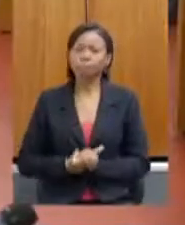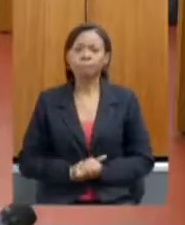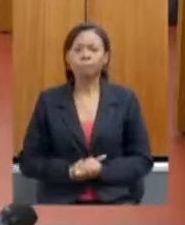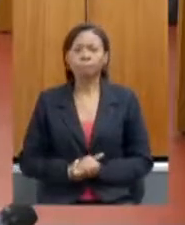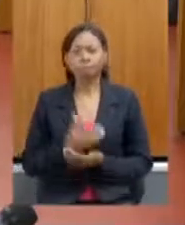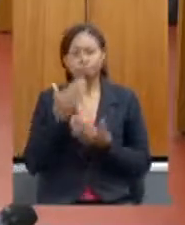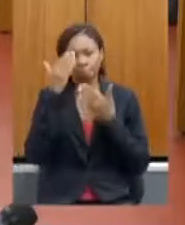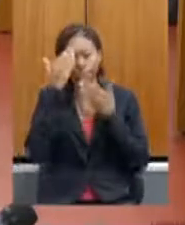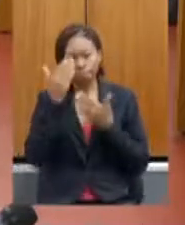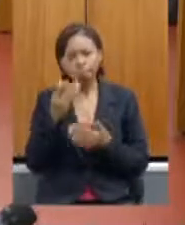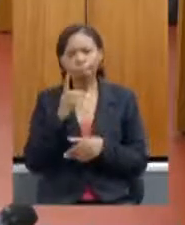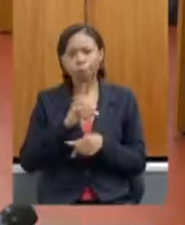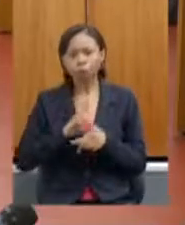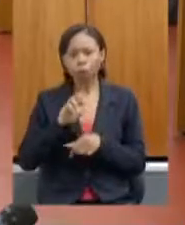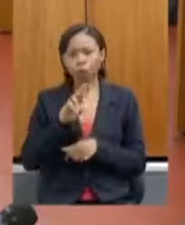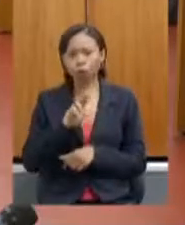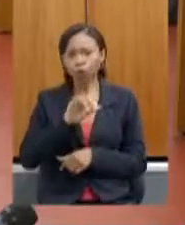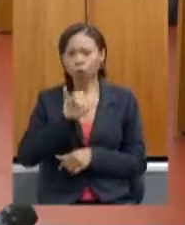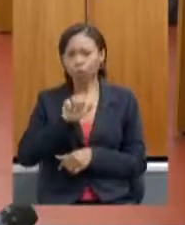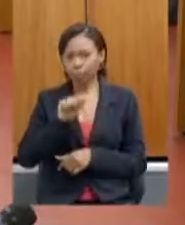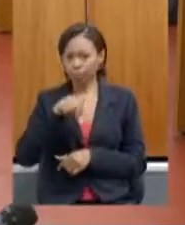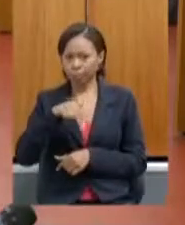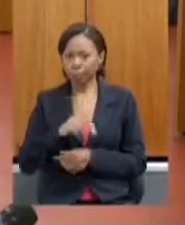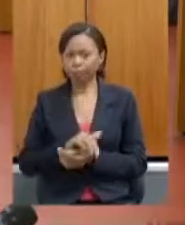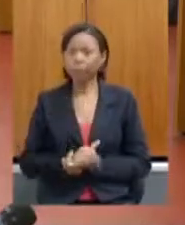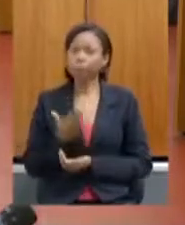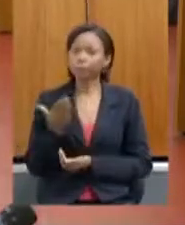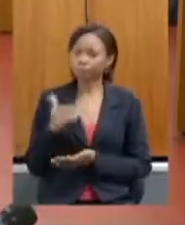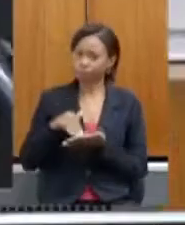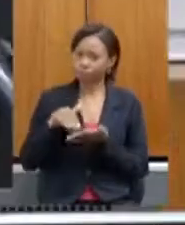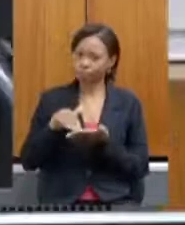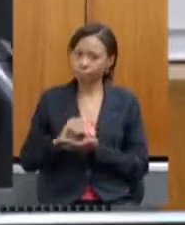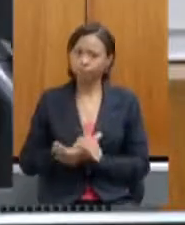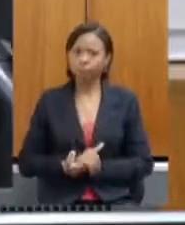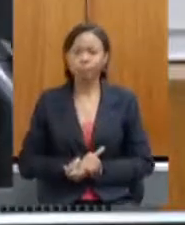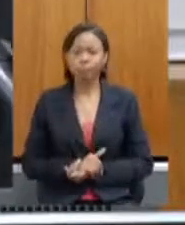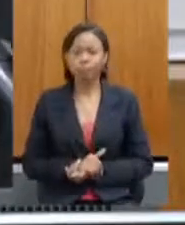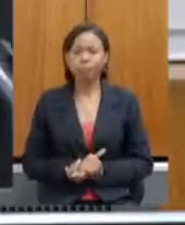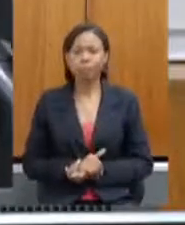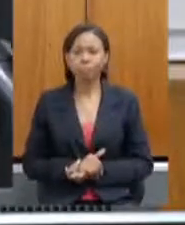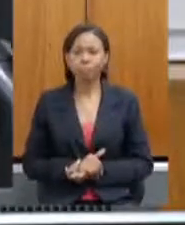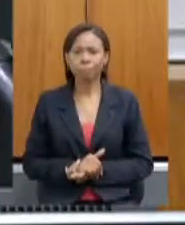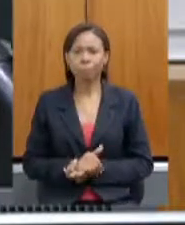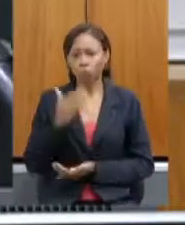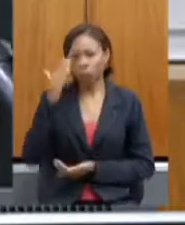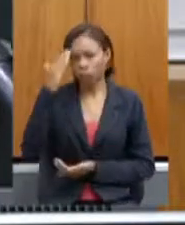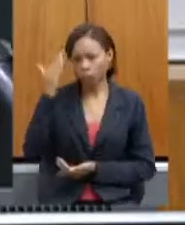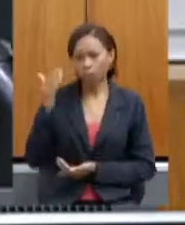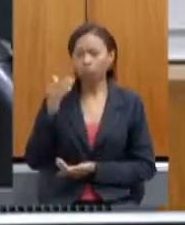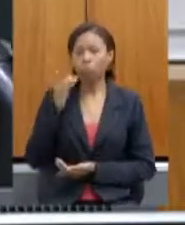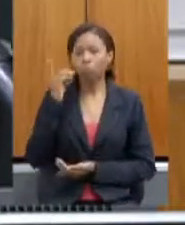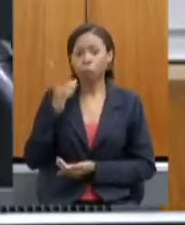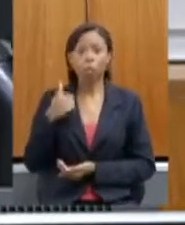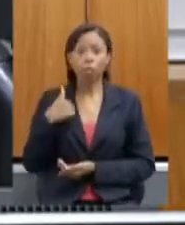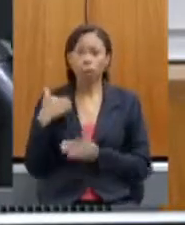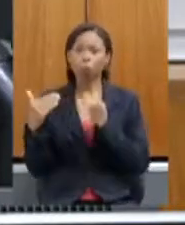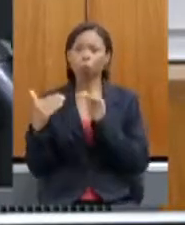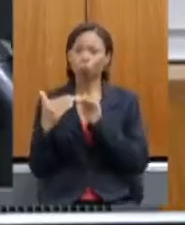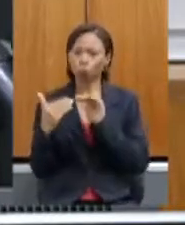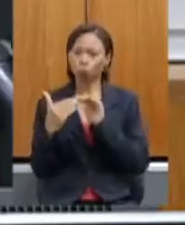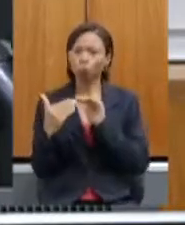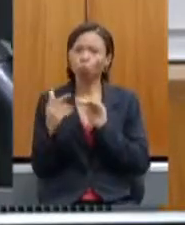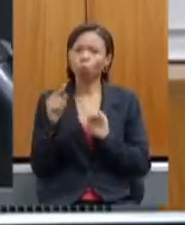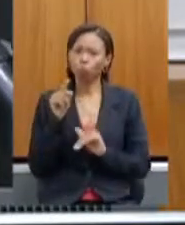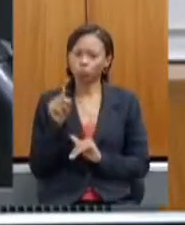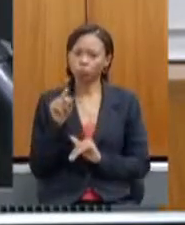deputado, doutor Jean Freire, com a palavra a secretária Ana. Muito obrigado, deputado, eu também concordo com o senhor, eu